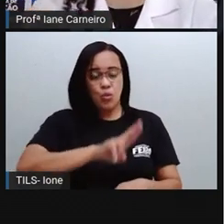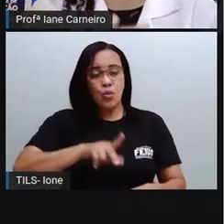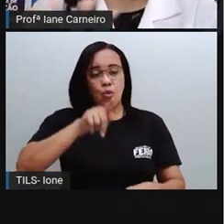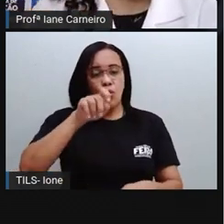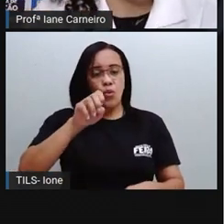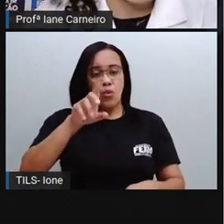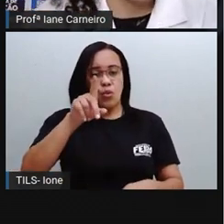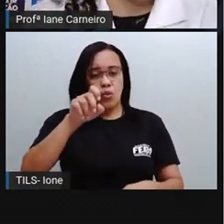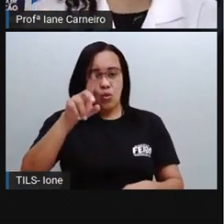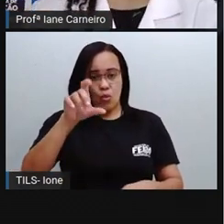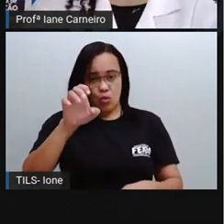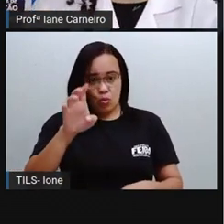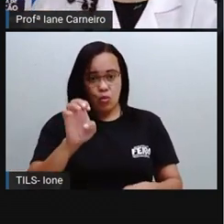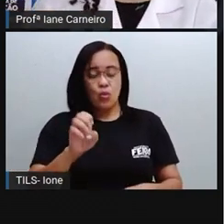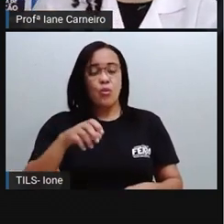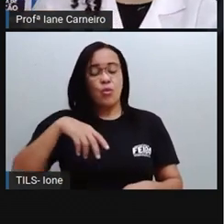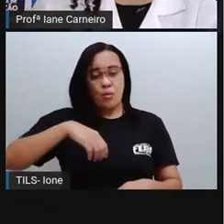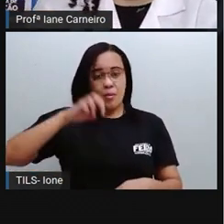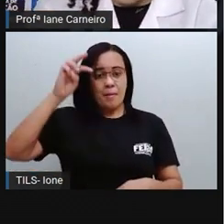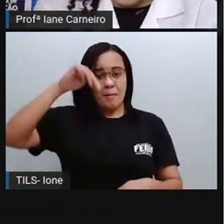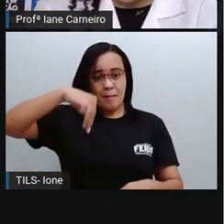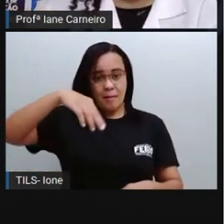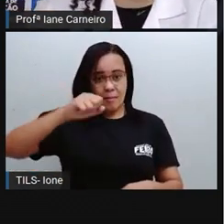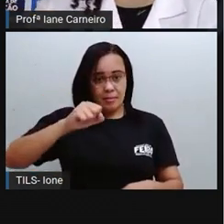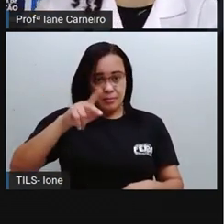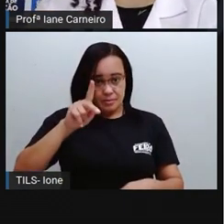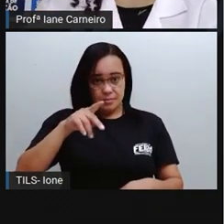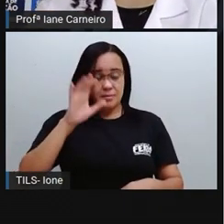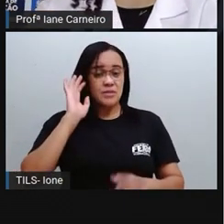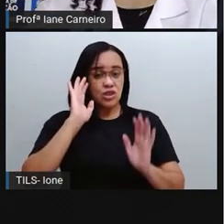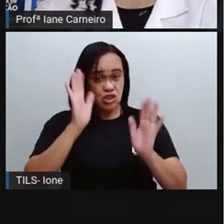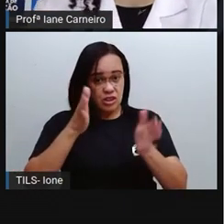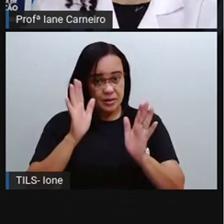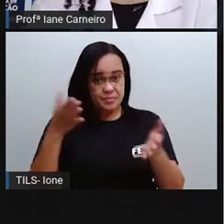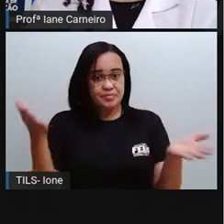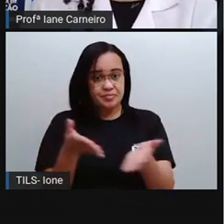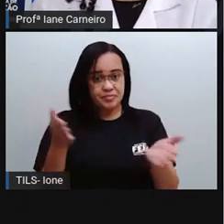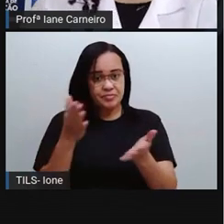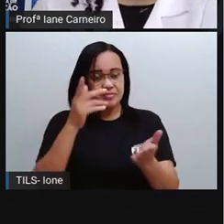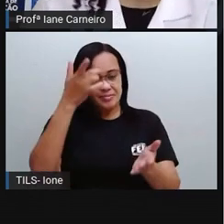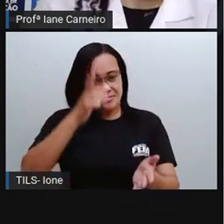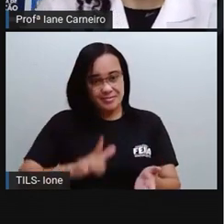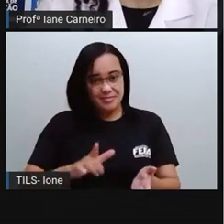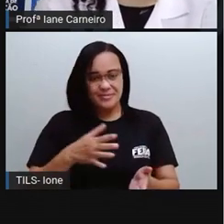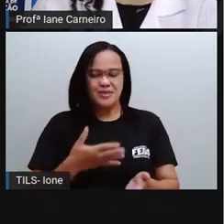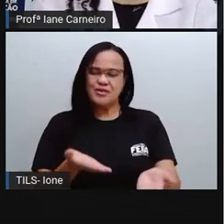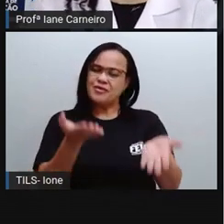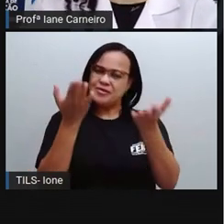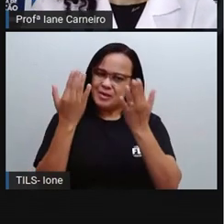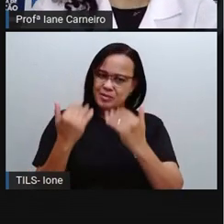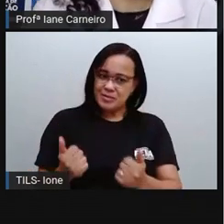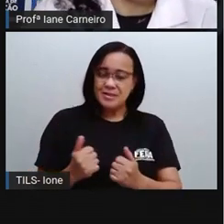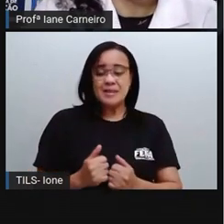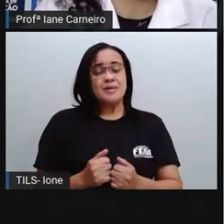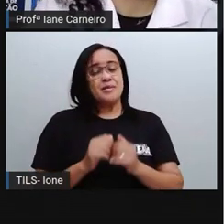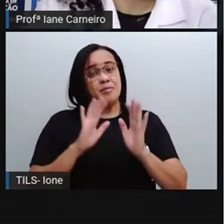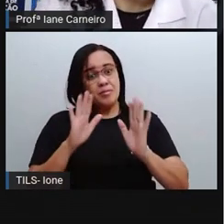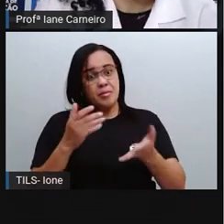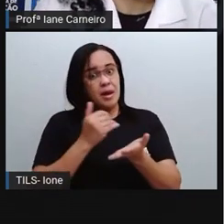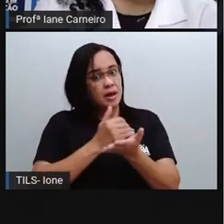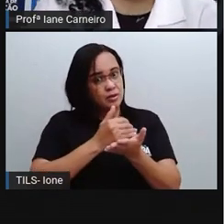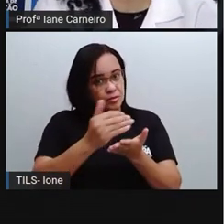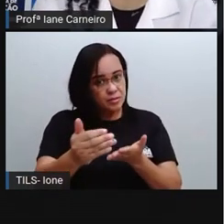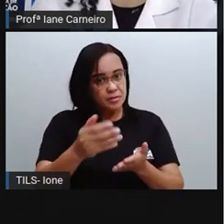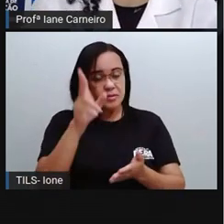para a gente conhecer as regiões do país, tá bom? Então, vamos lá. Para começar, Eu gostaria de falar, explicar isso para